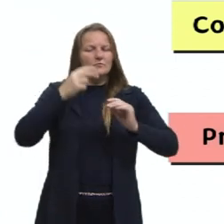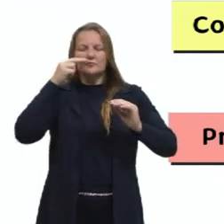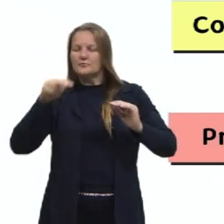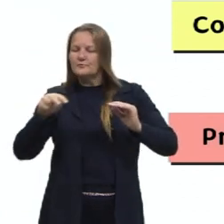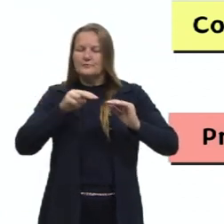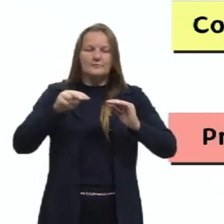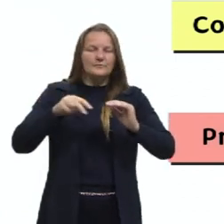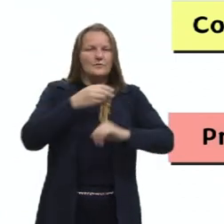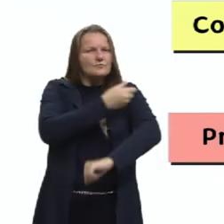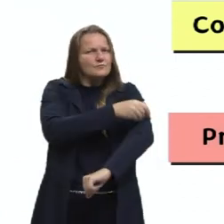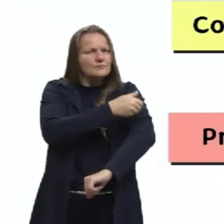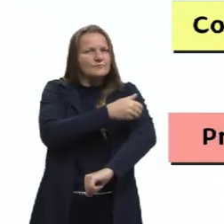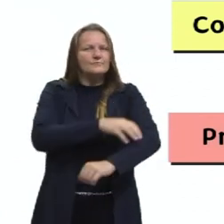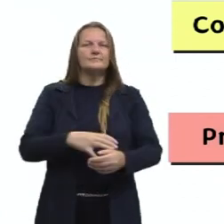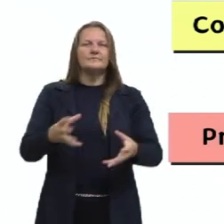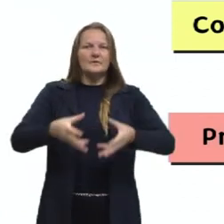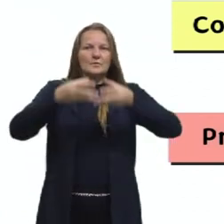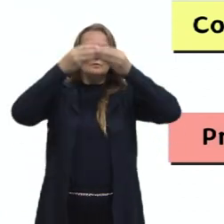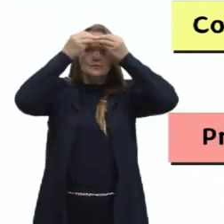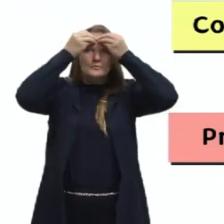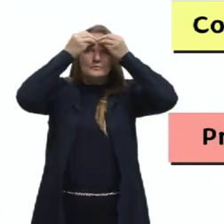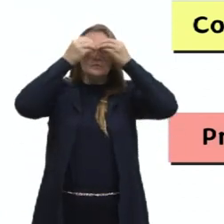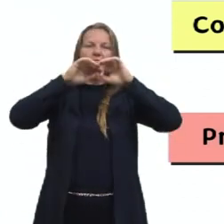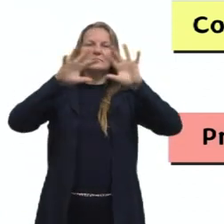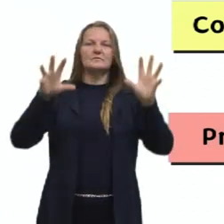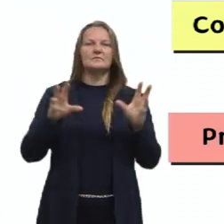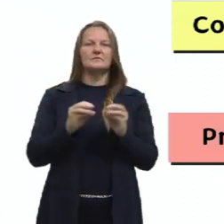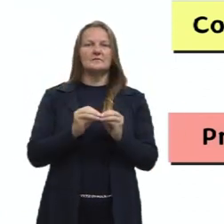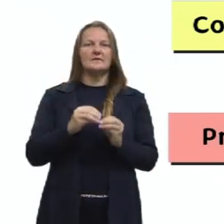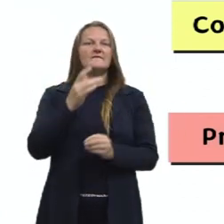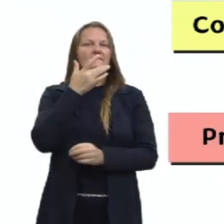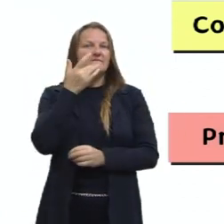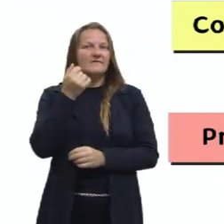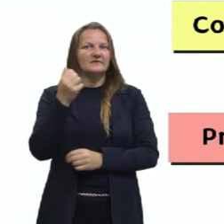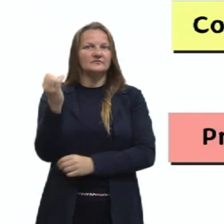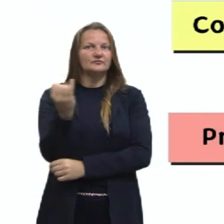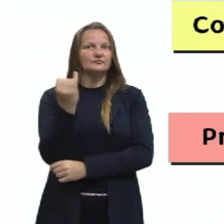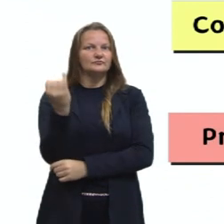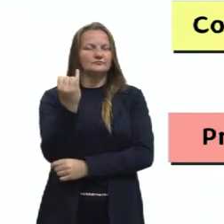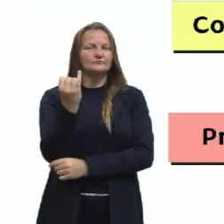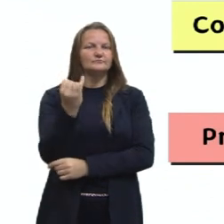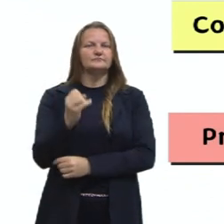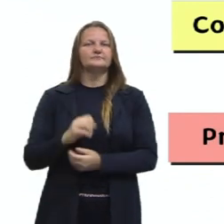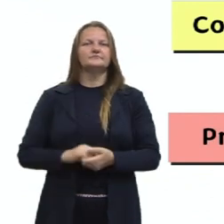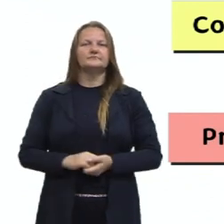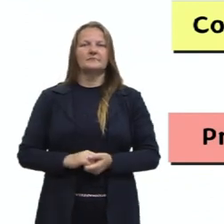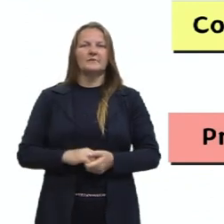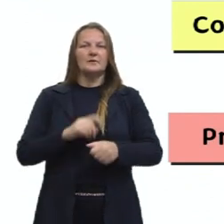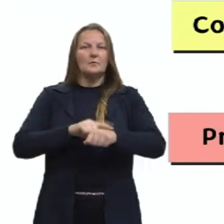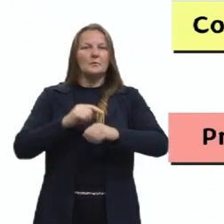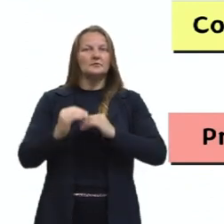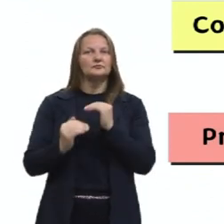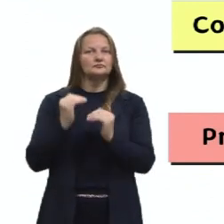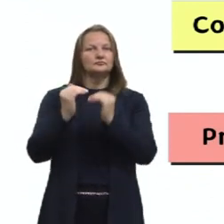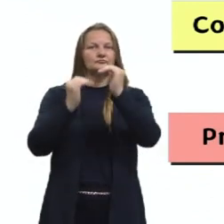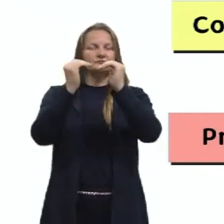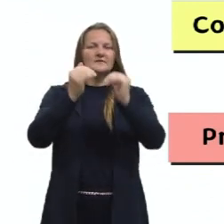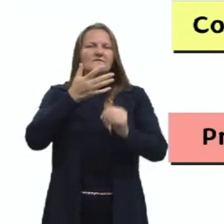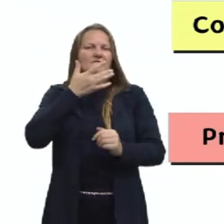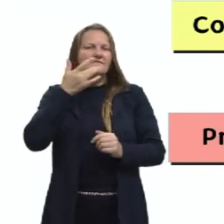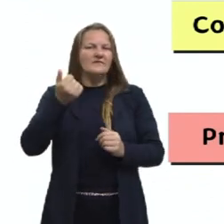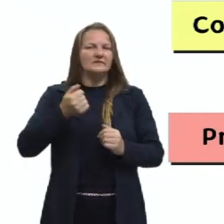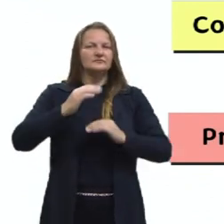as questões. Ter ali o resuminho de vocês é essencial para tornar, né? Esse processo aí mais